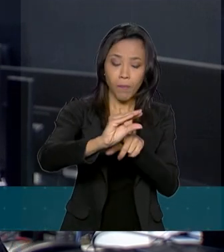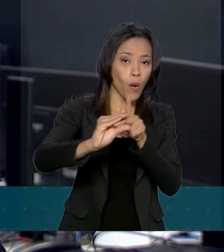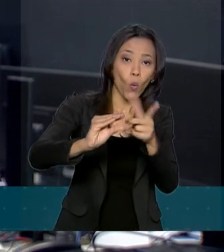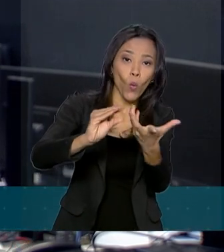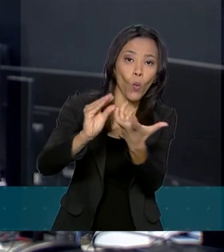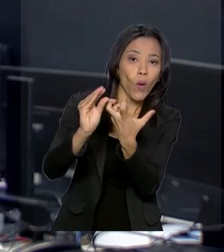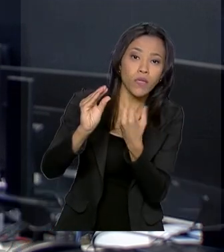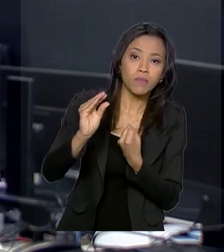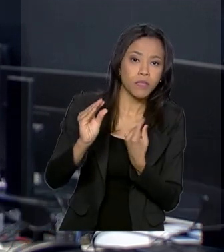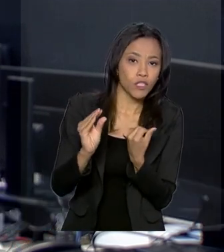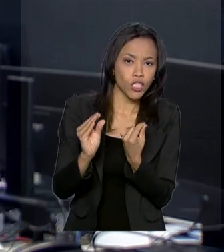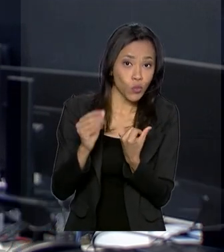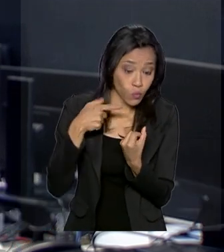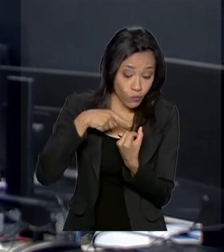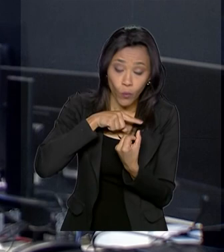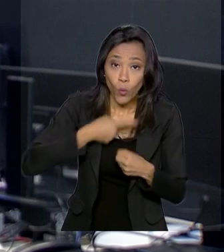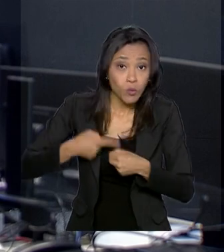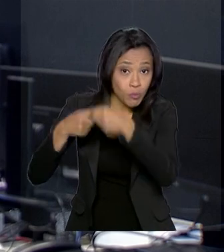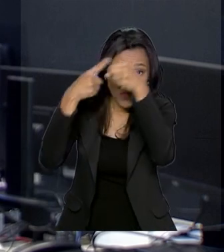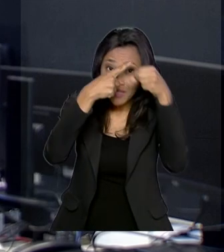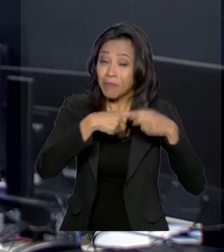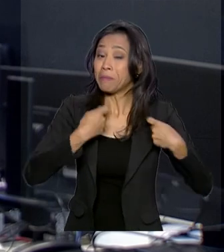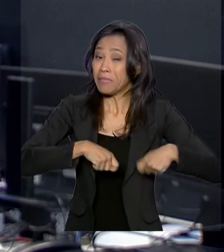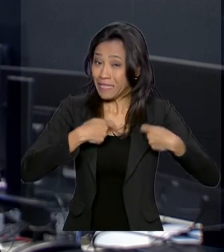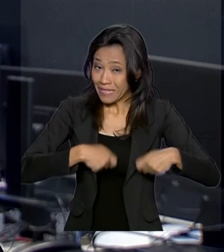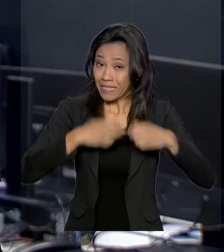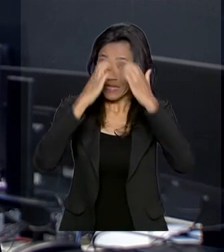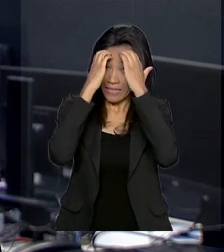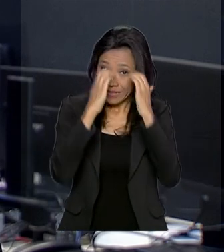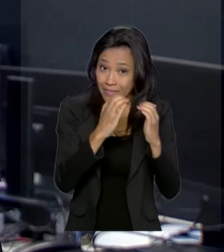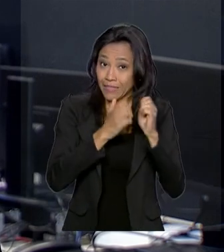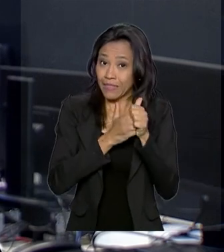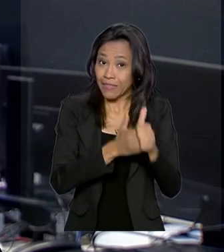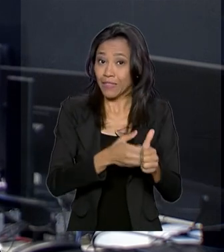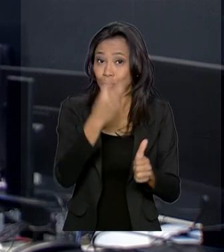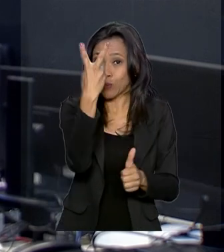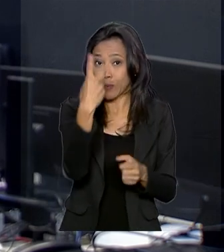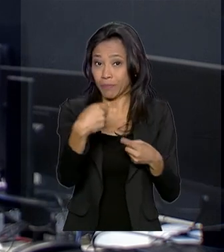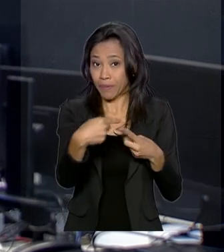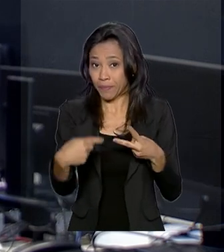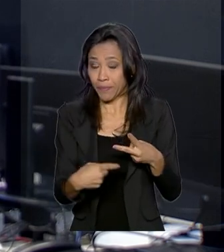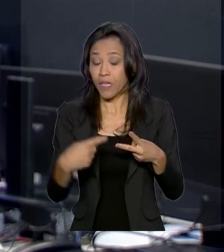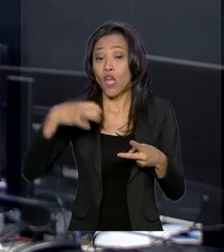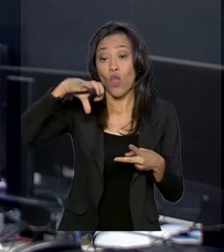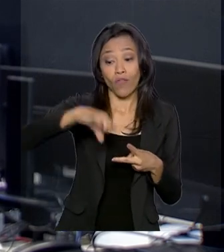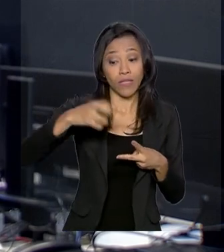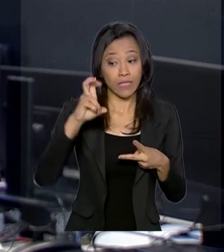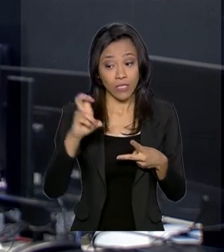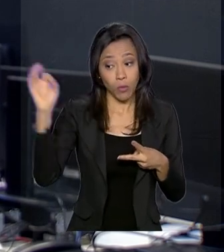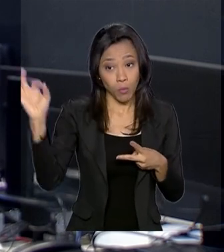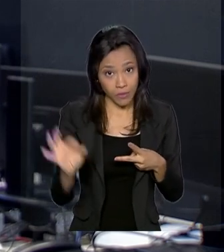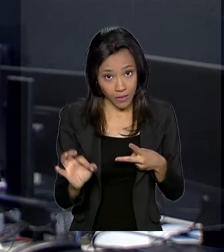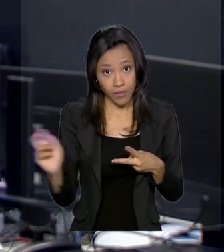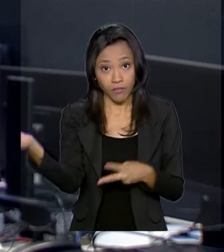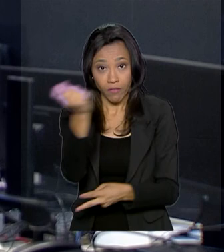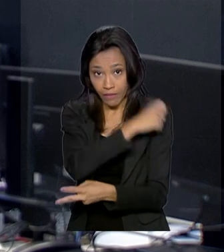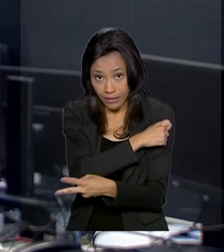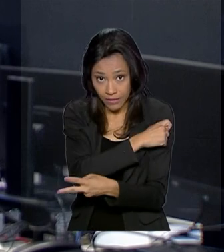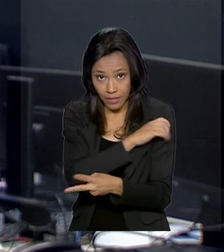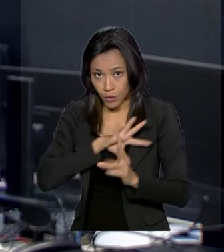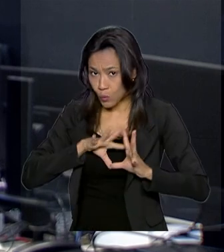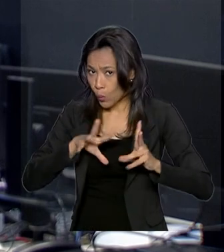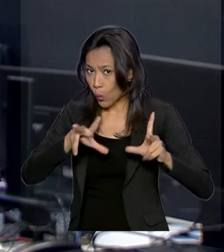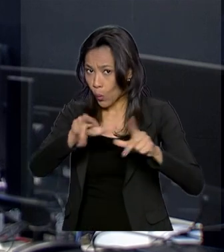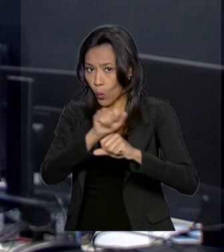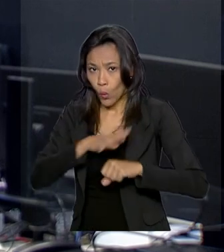reforço financeiro, os municípios precisam cumprir duas condições, atingir 95% da cobertura vacinal contra o sarampo da primeira